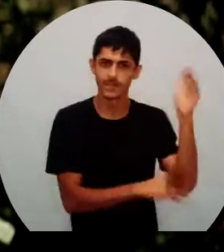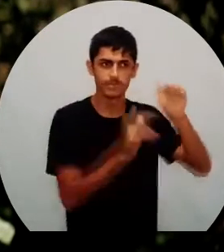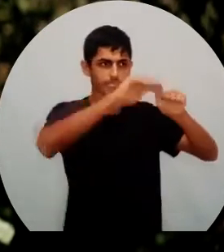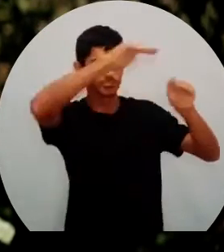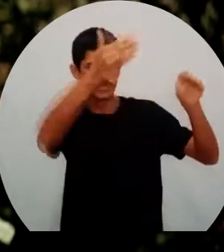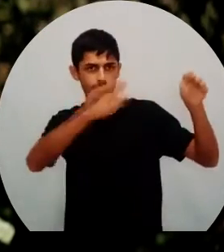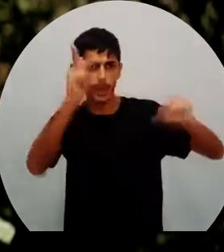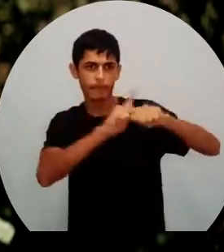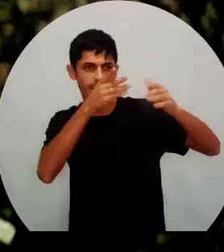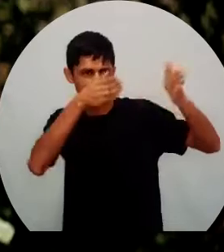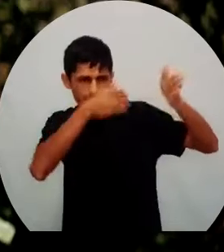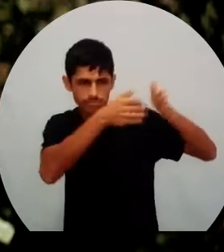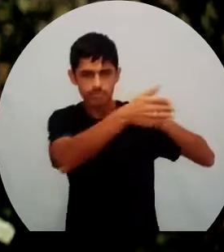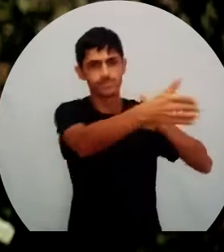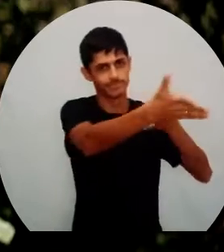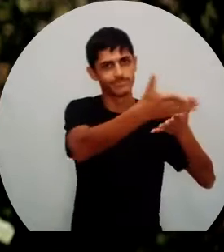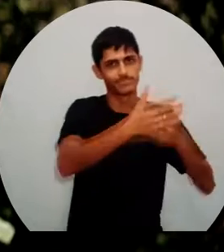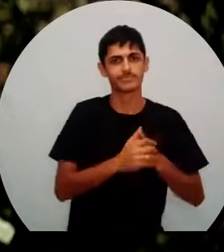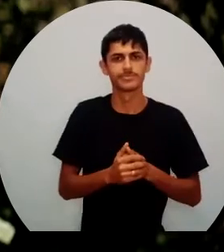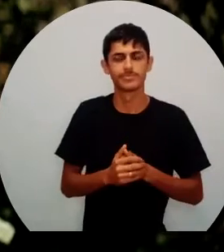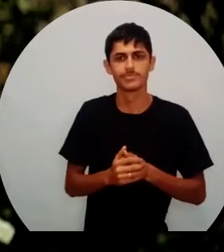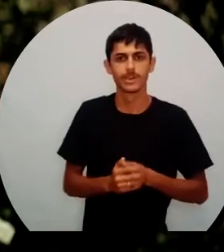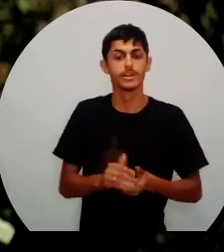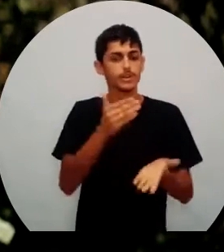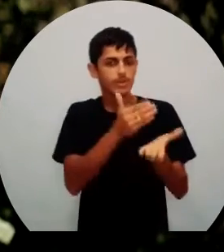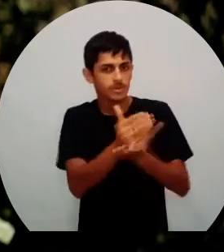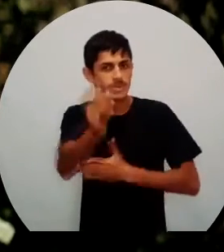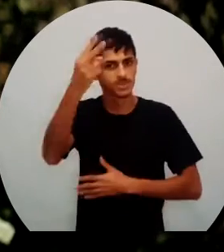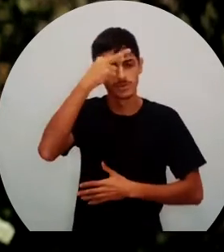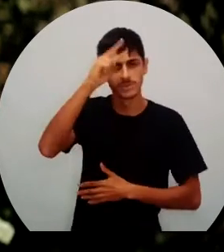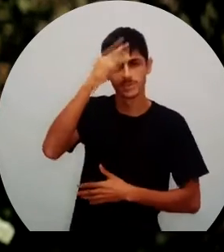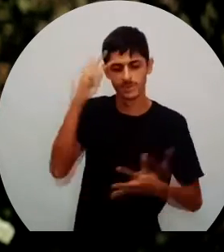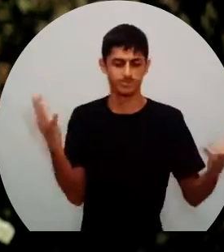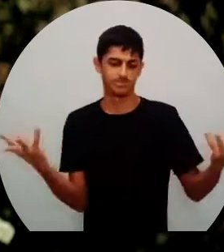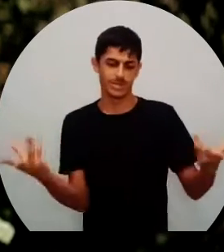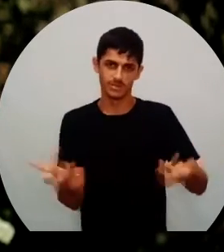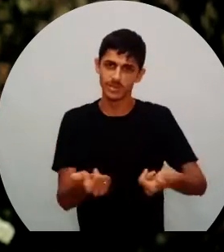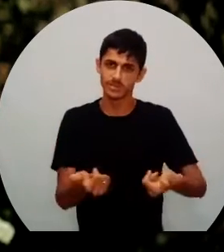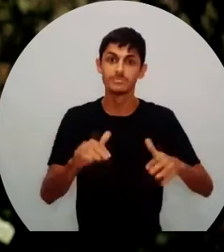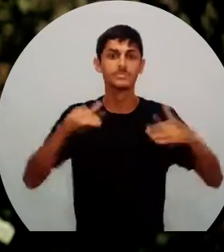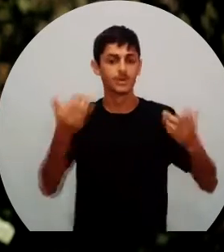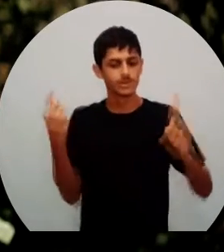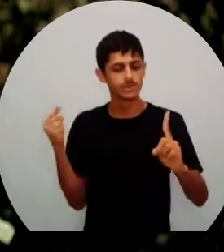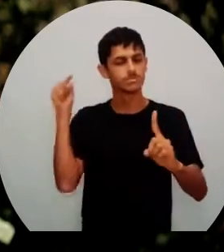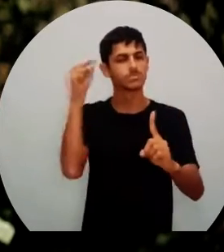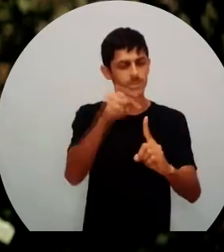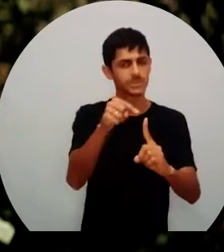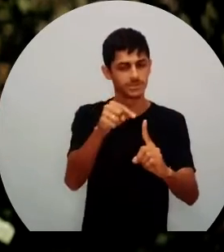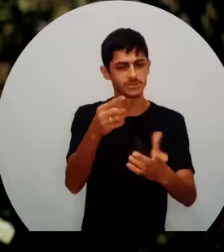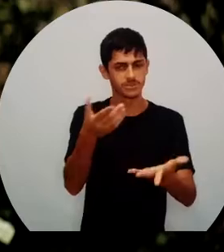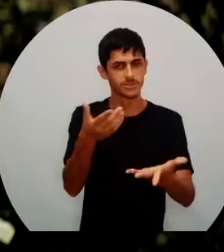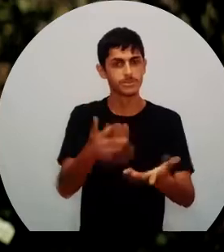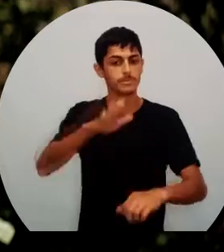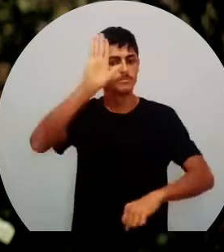começou-se uma longa história de visitação aqui na Serra do Pará. E esse é o nosso objetivo, que mais pessoas